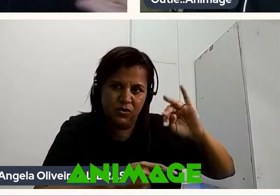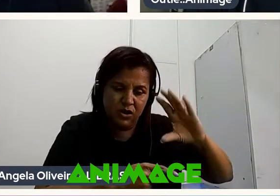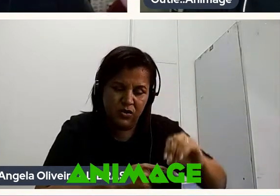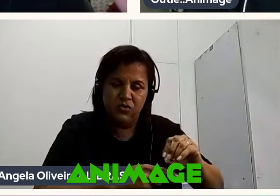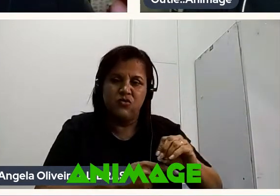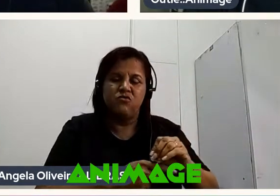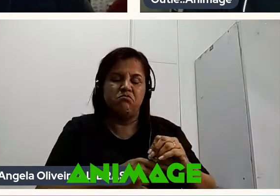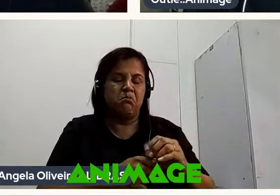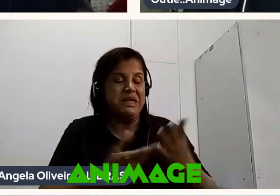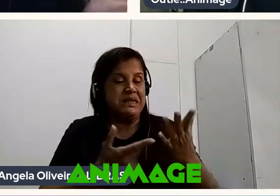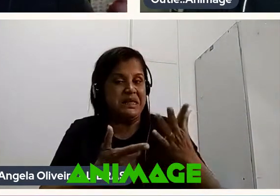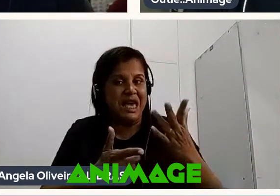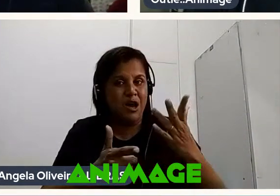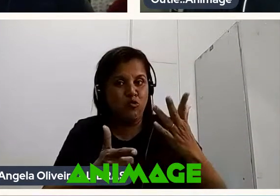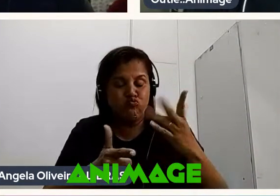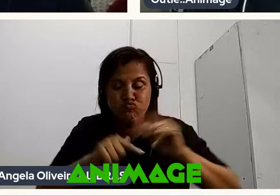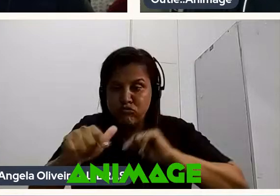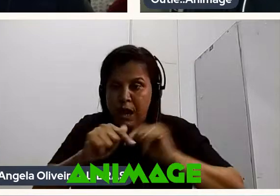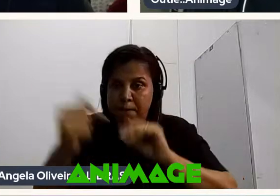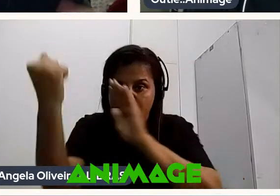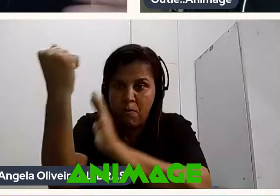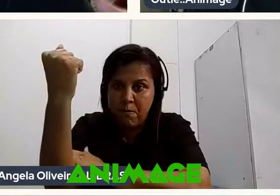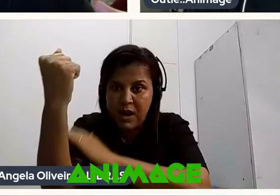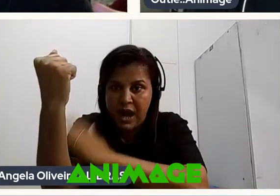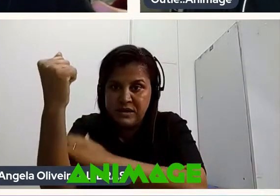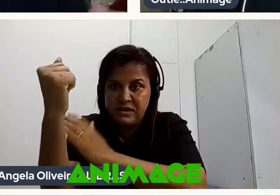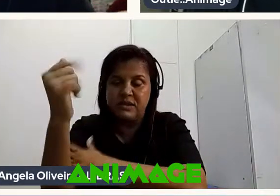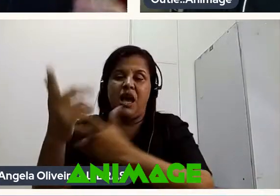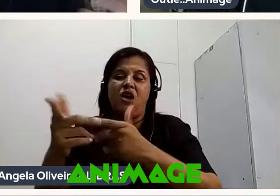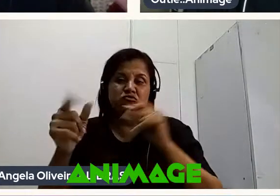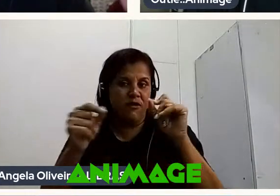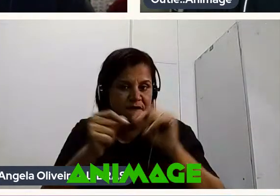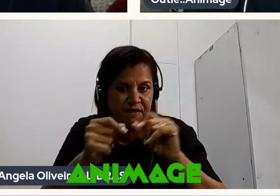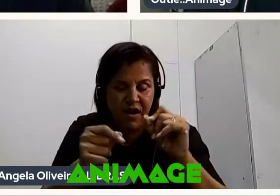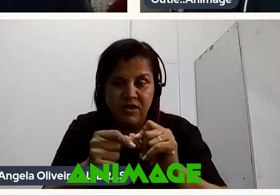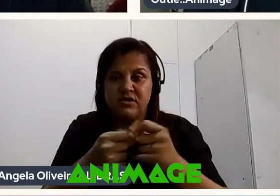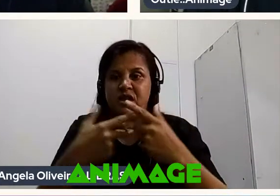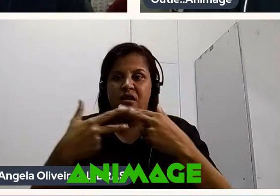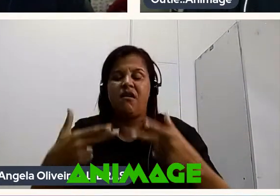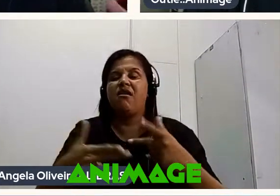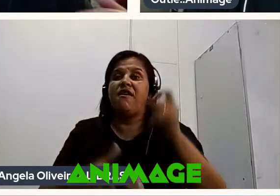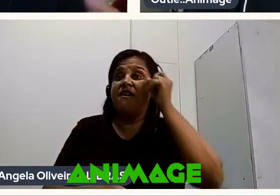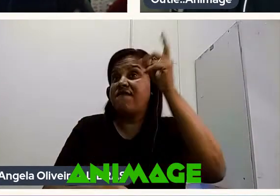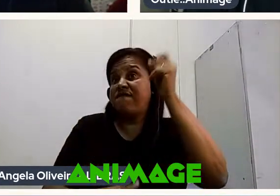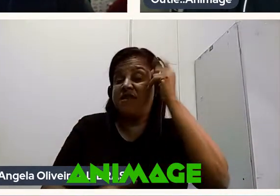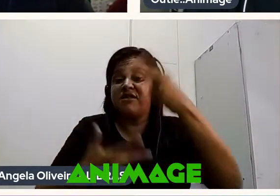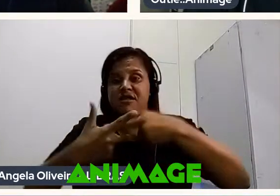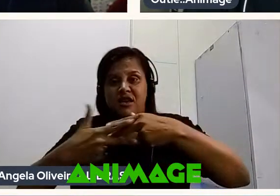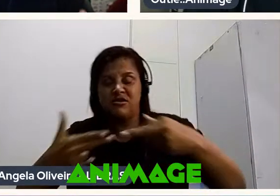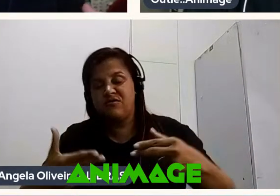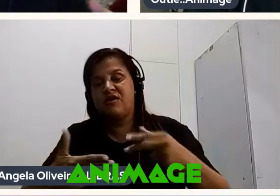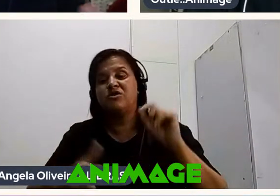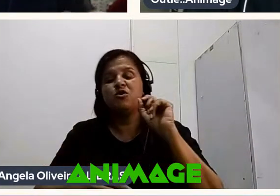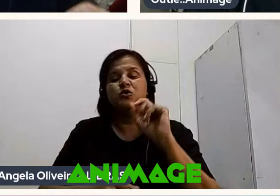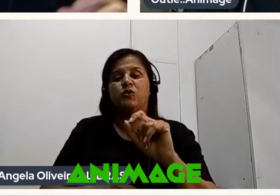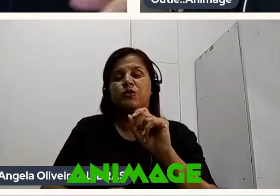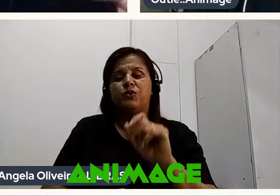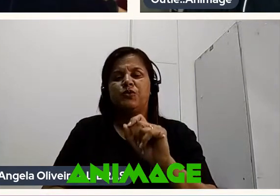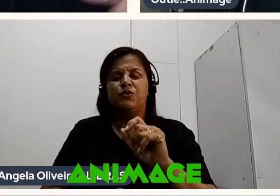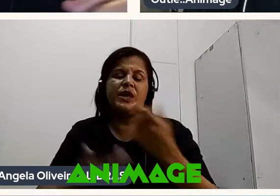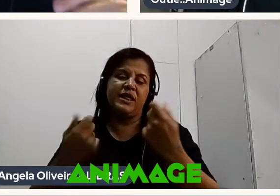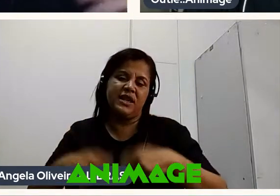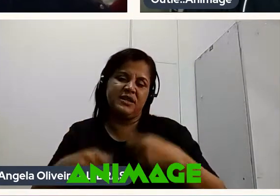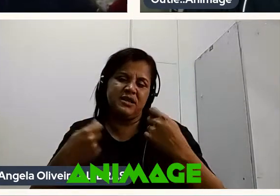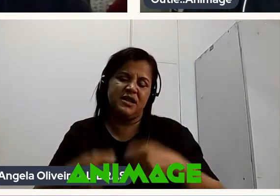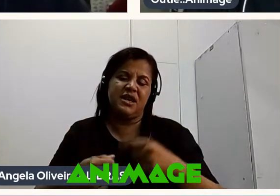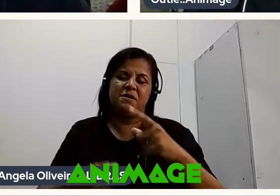maquetaria Né De fazer Tractanas De De inventar situações Do que Necessariamente Ter